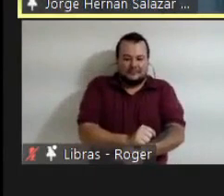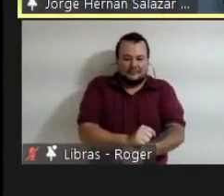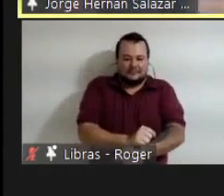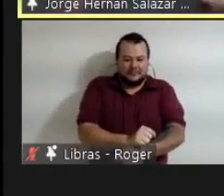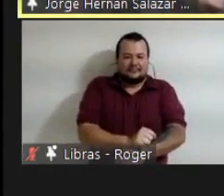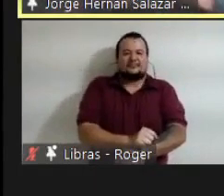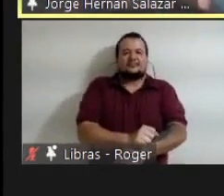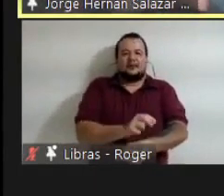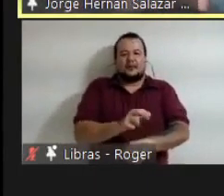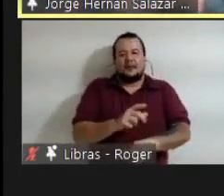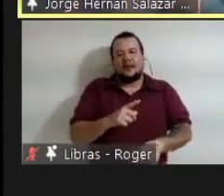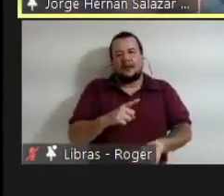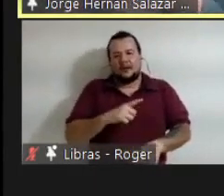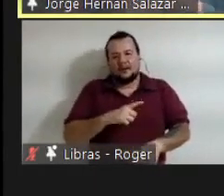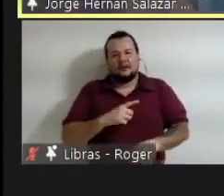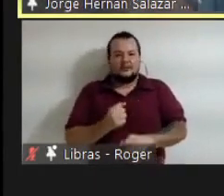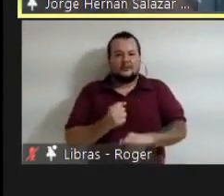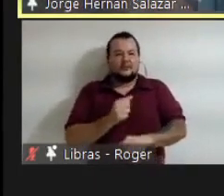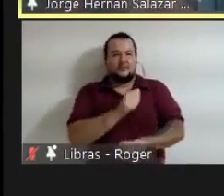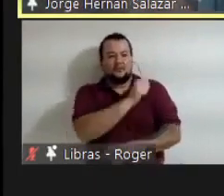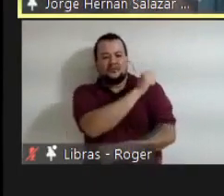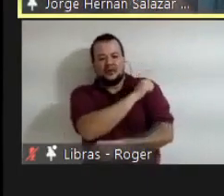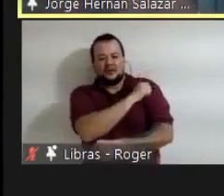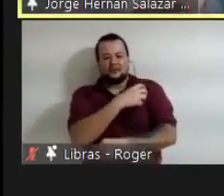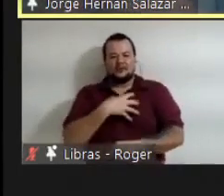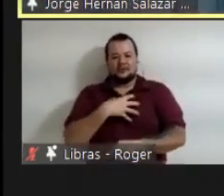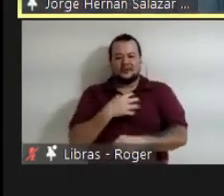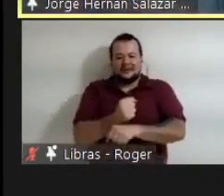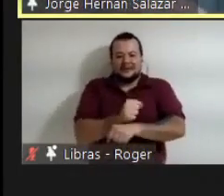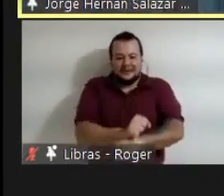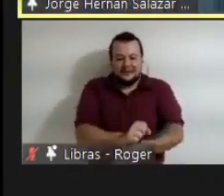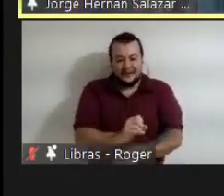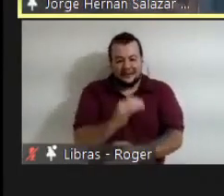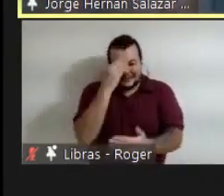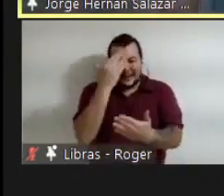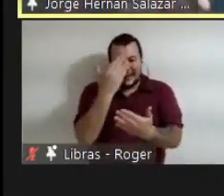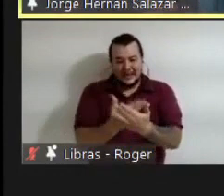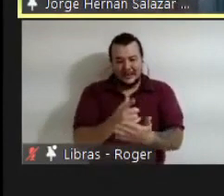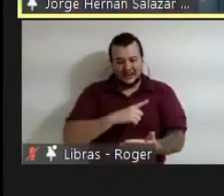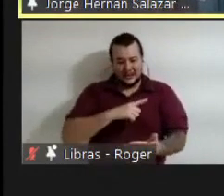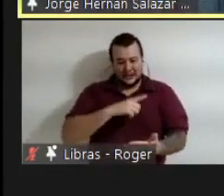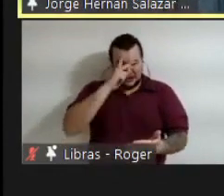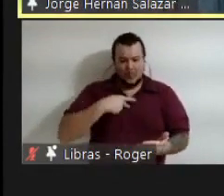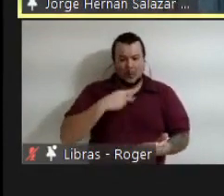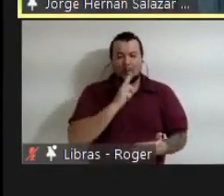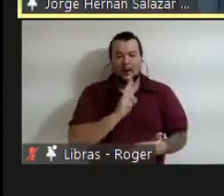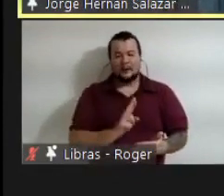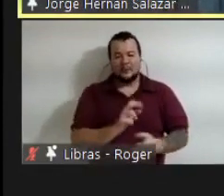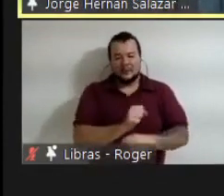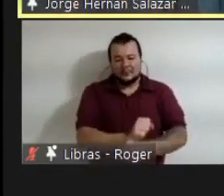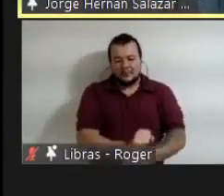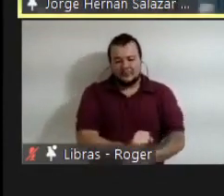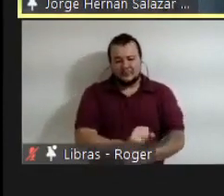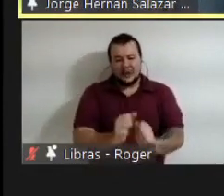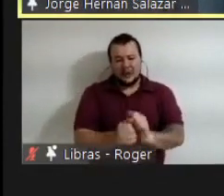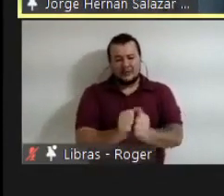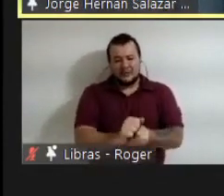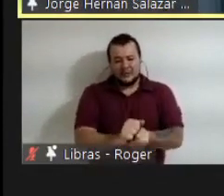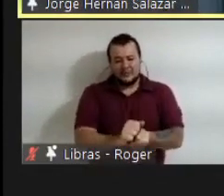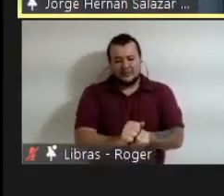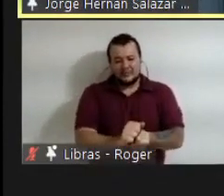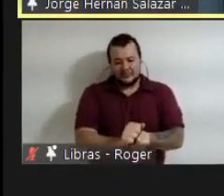eles faz creer que ele tem as respostas. o que temos que lograr é o contrário, que uma pessoa não